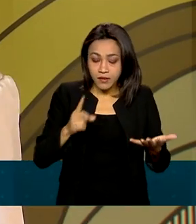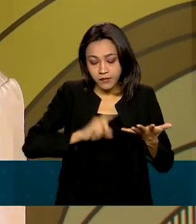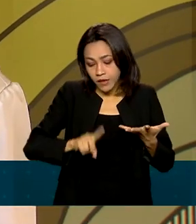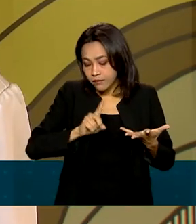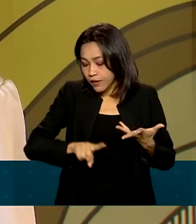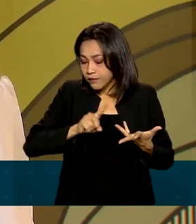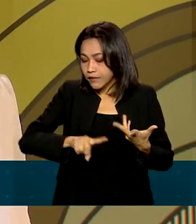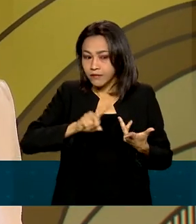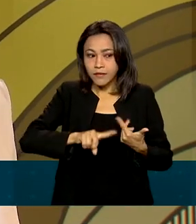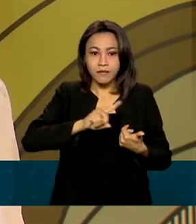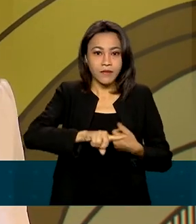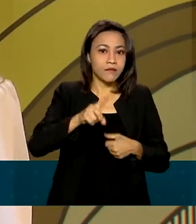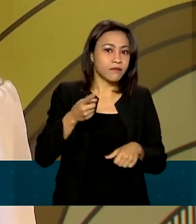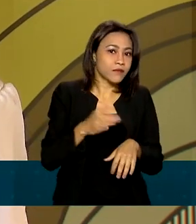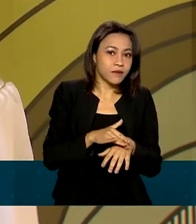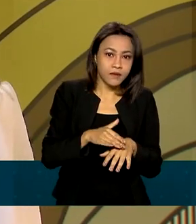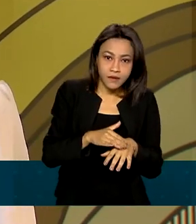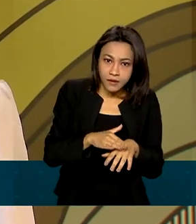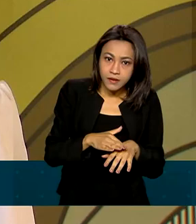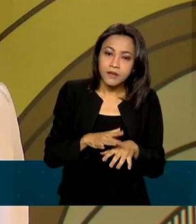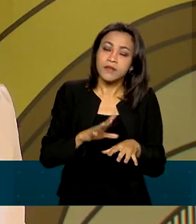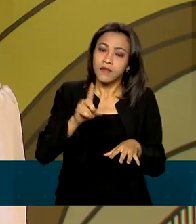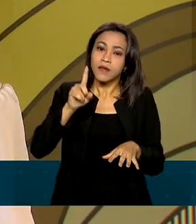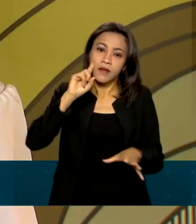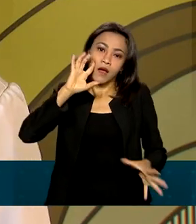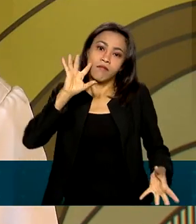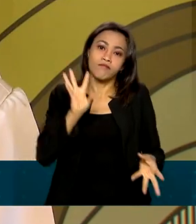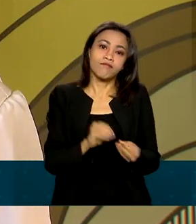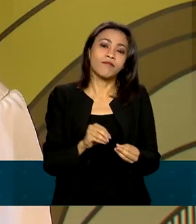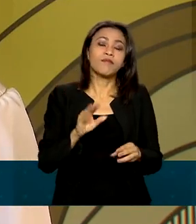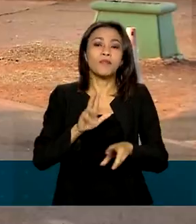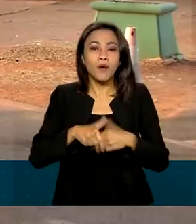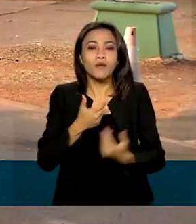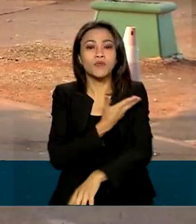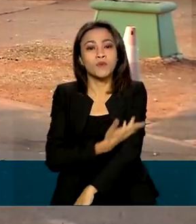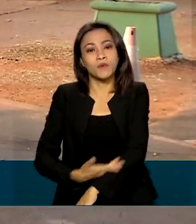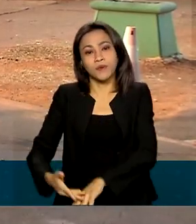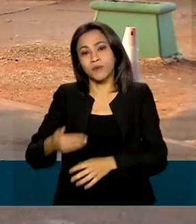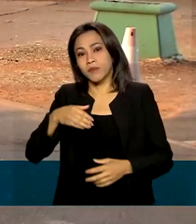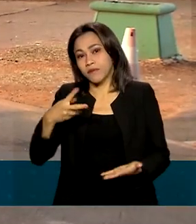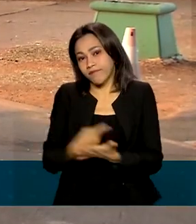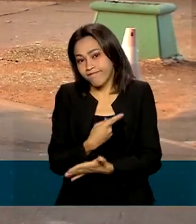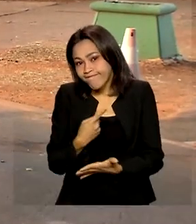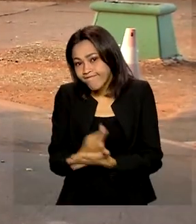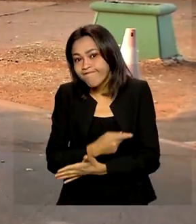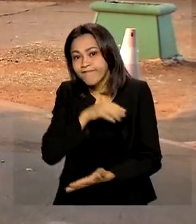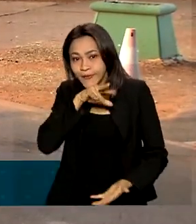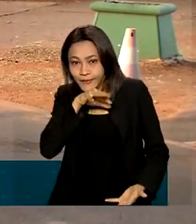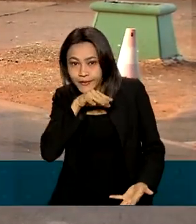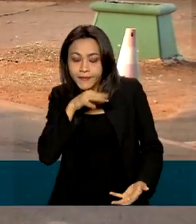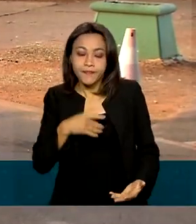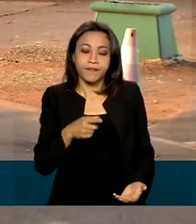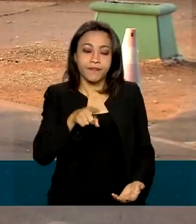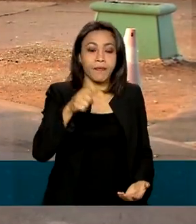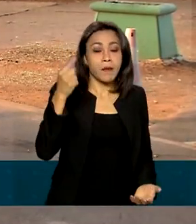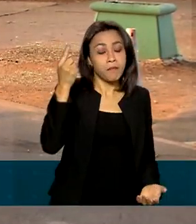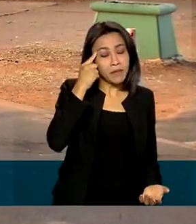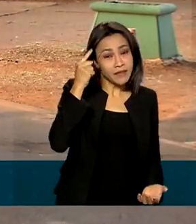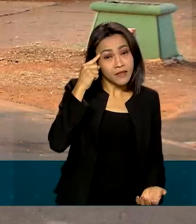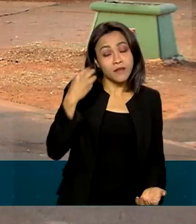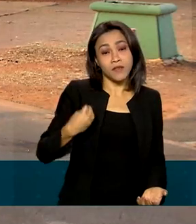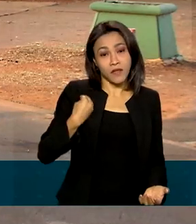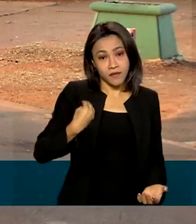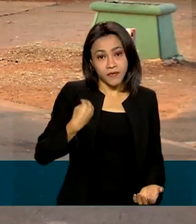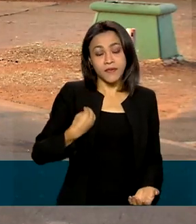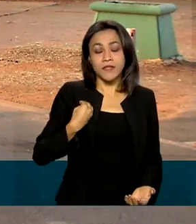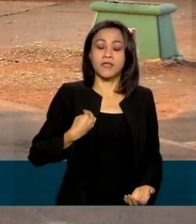gama de condições que estão relacionadas a hábitos ruins. Para mudar essa realidade, pensando no bem-estar dos brasileiros,